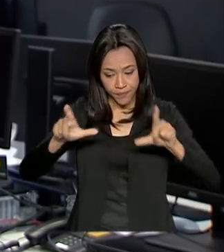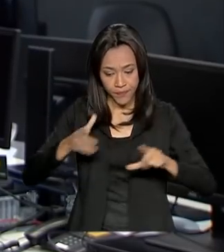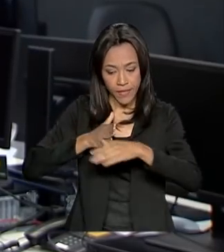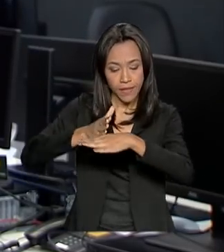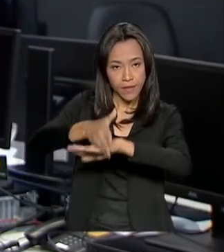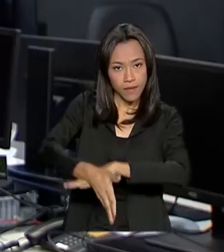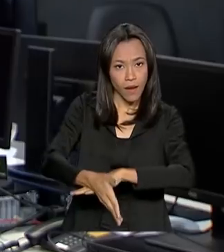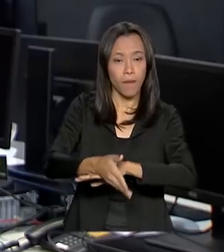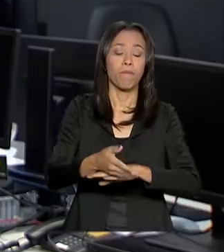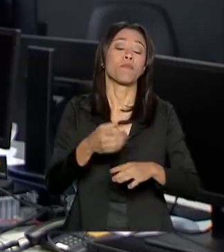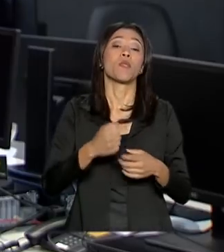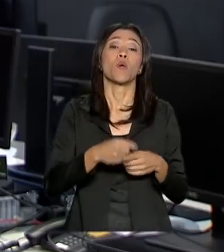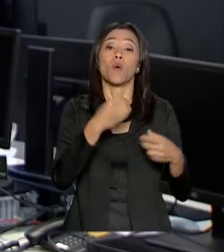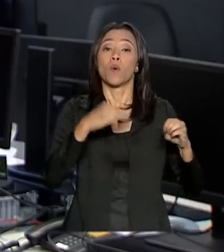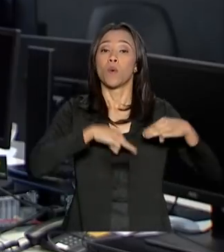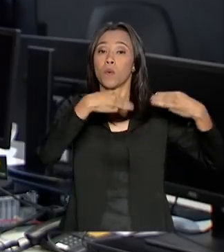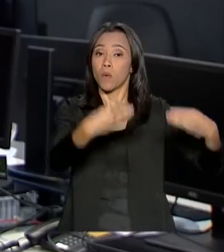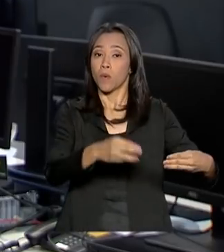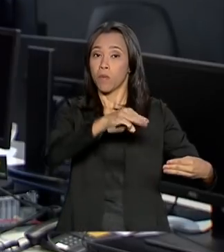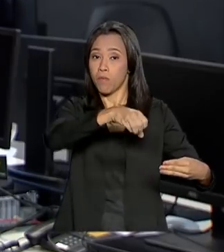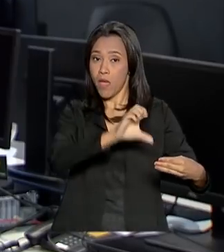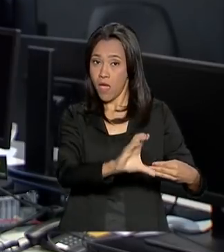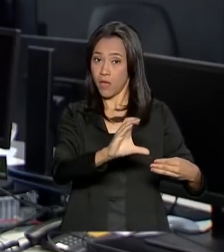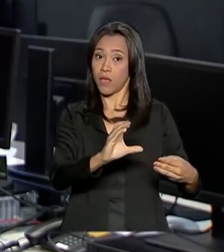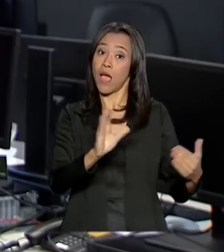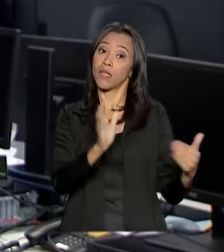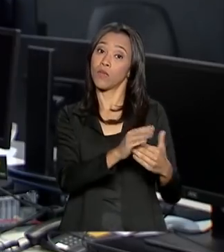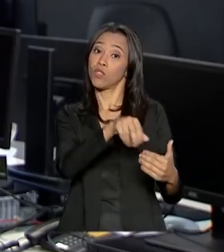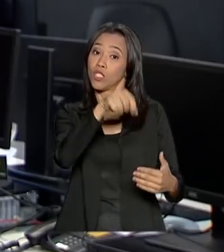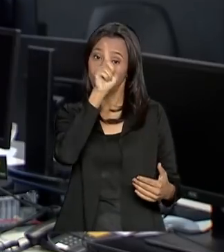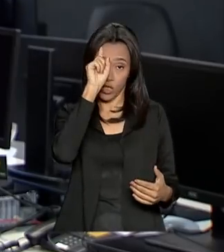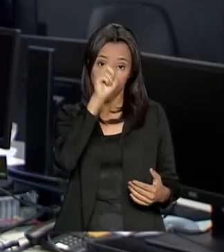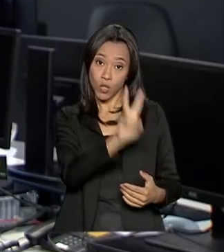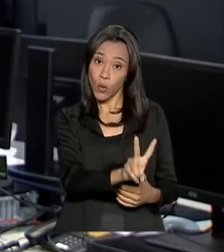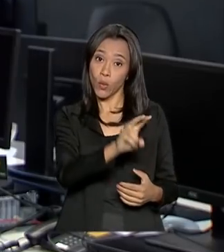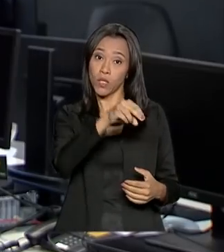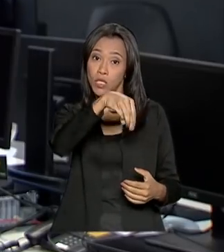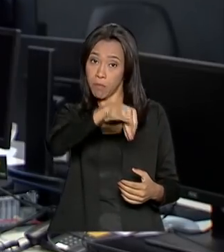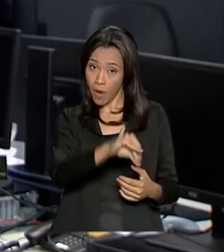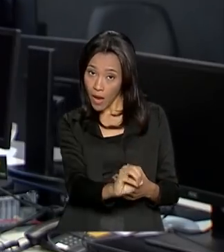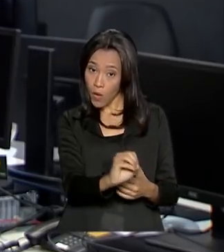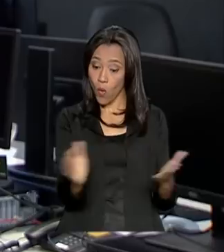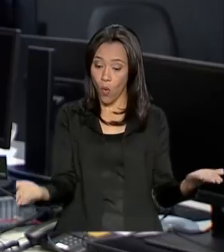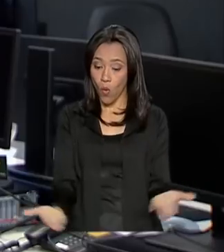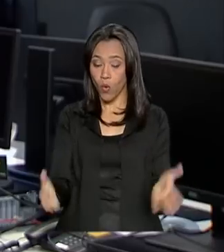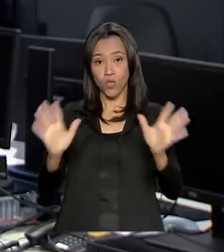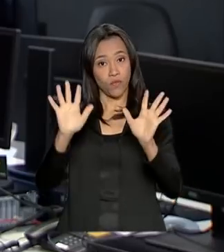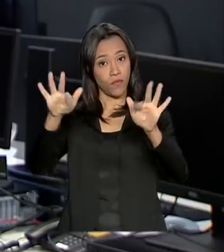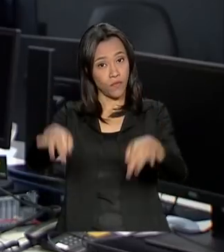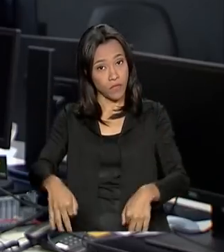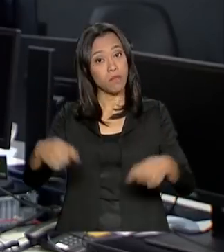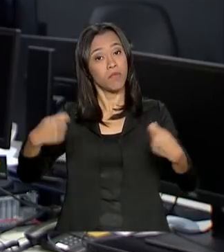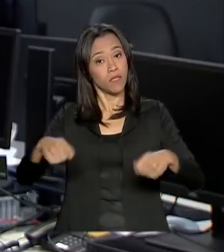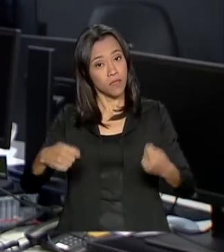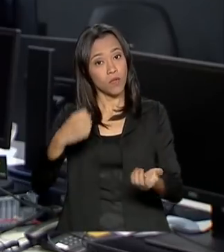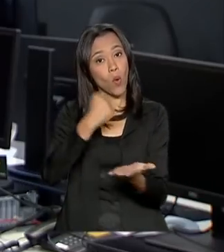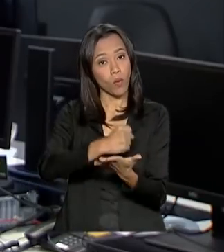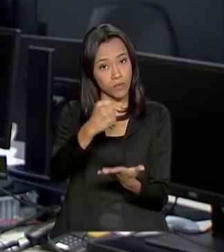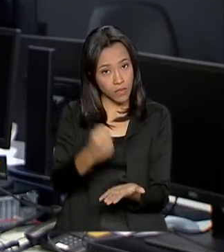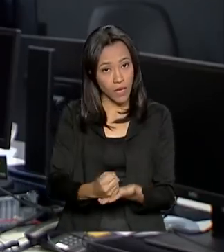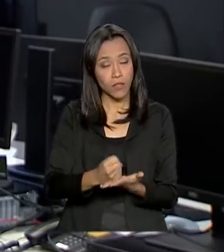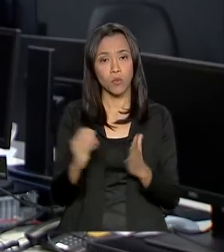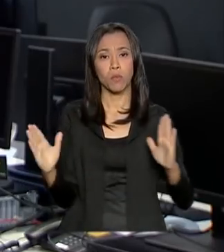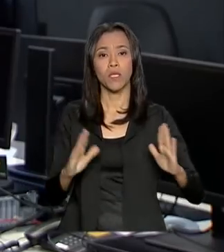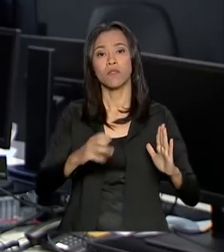sido estendido pelo Ministério da Educação no dia 2 de maio termina hoje. Os contratos precisam ser renovados a cada seis